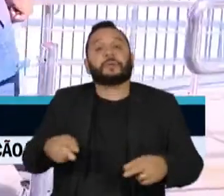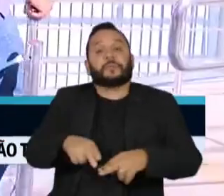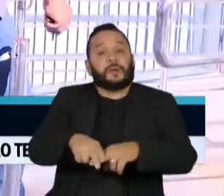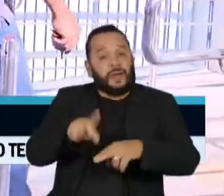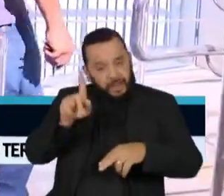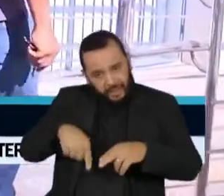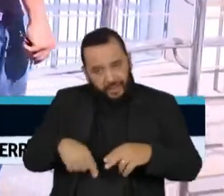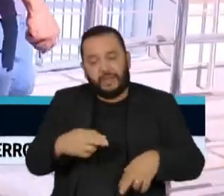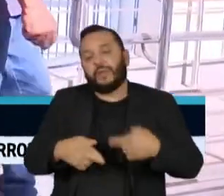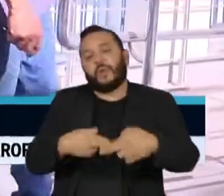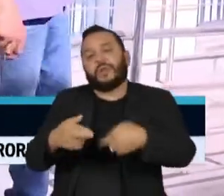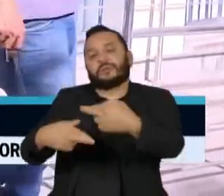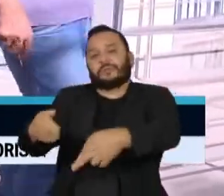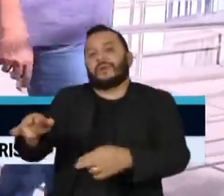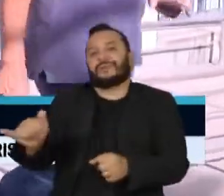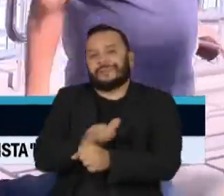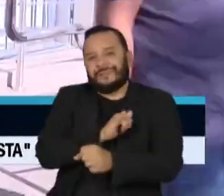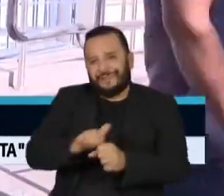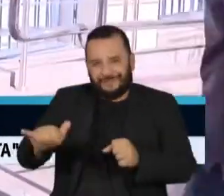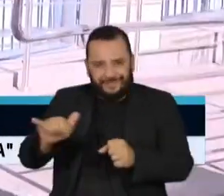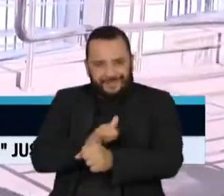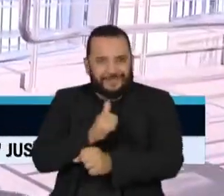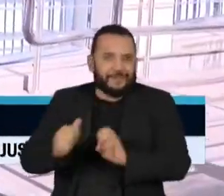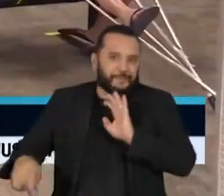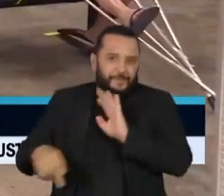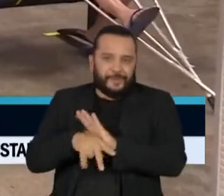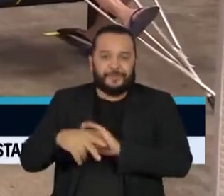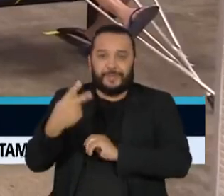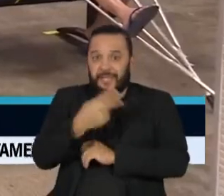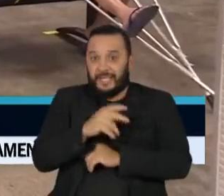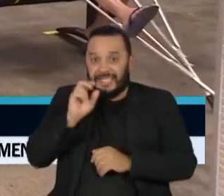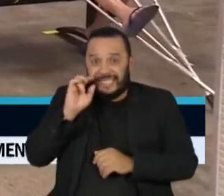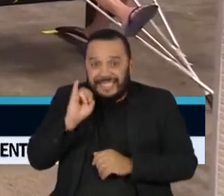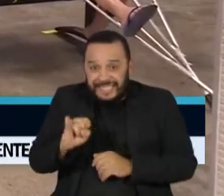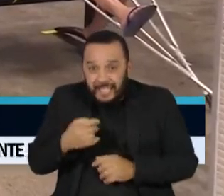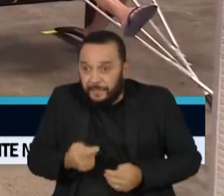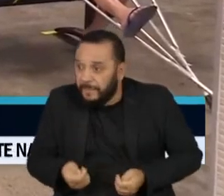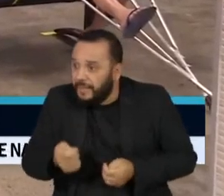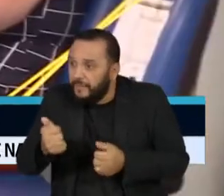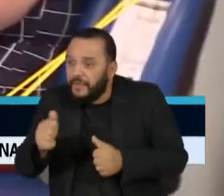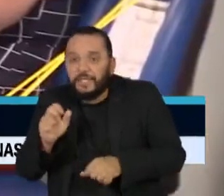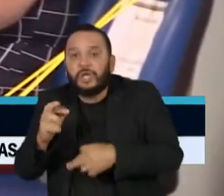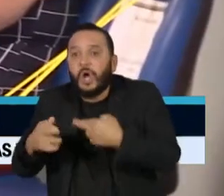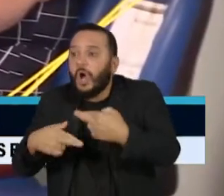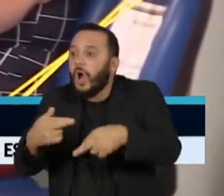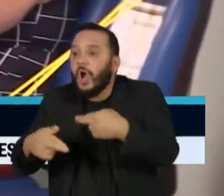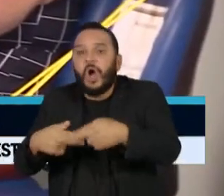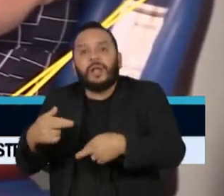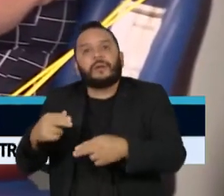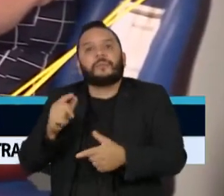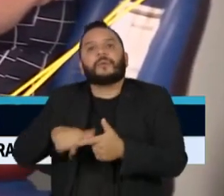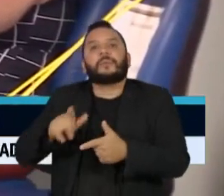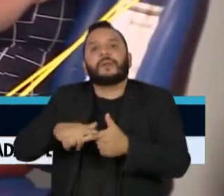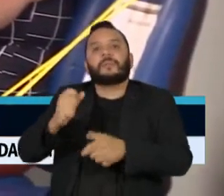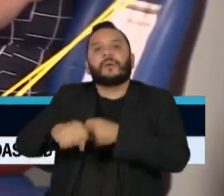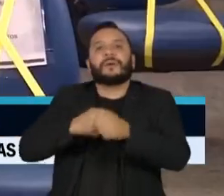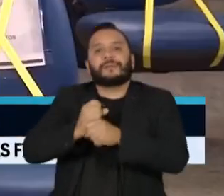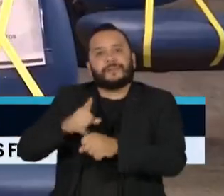tática orçamentária, porque se eu indefiro benefícios, então eu jogo o problema lá para o ano que vem.